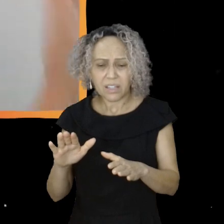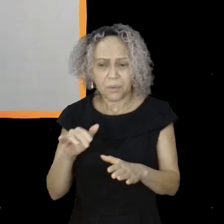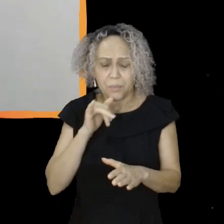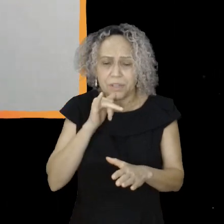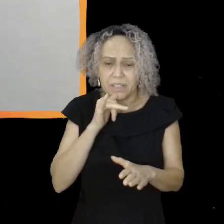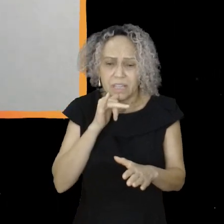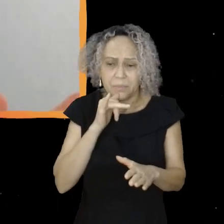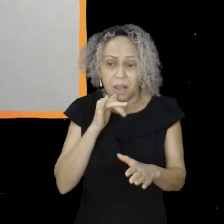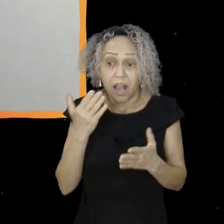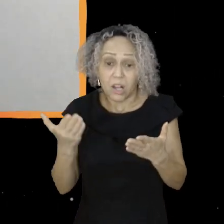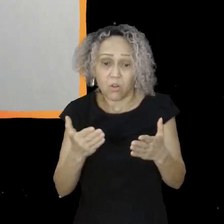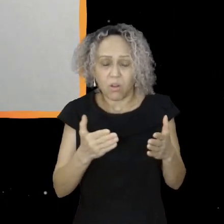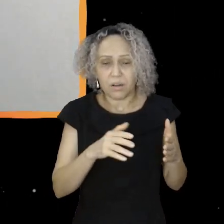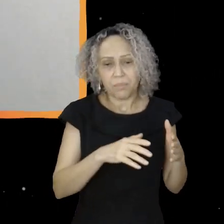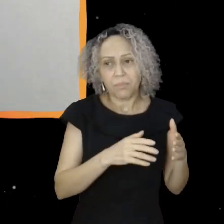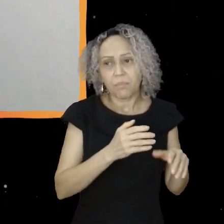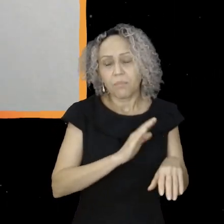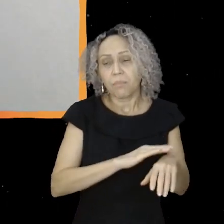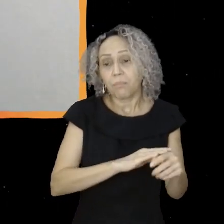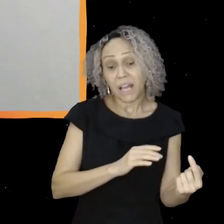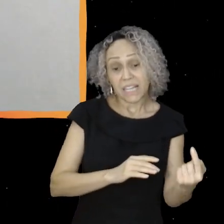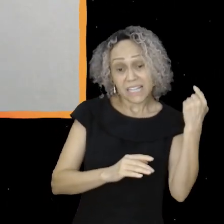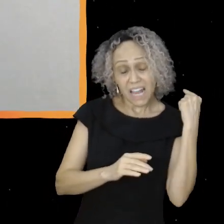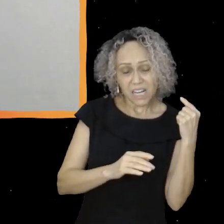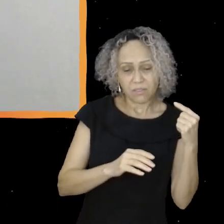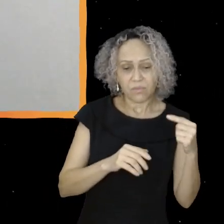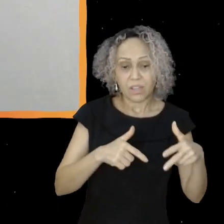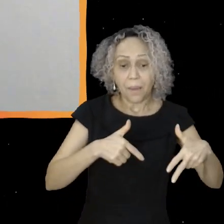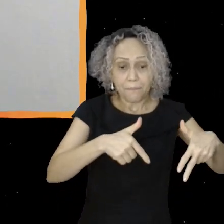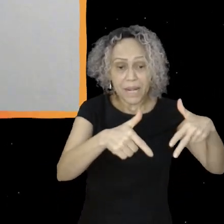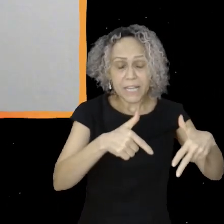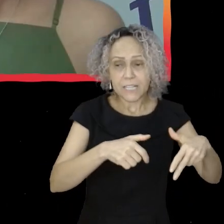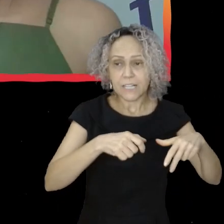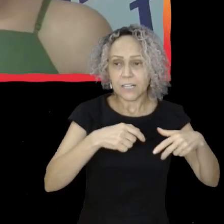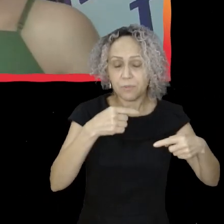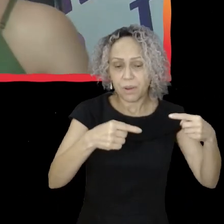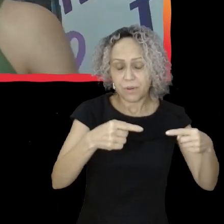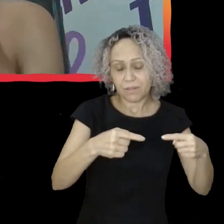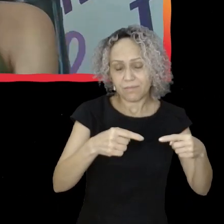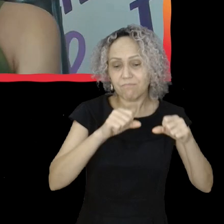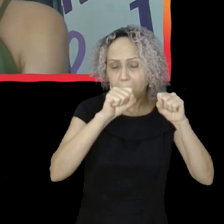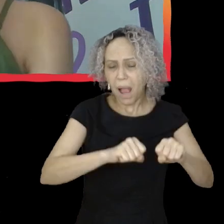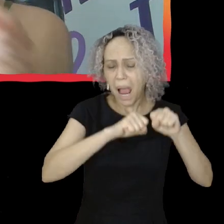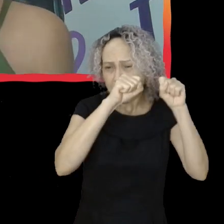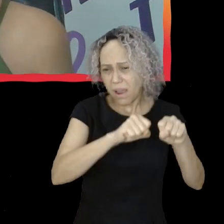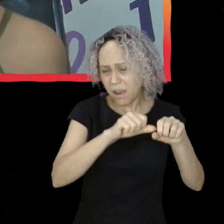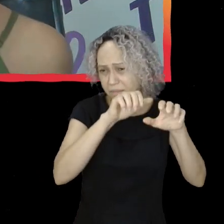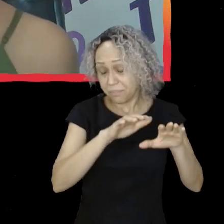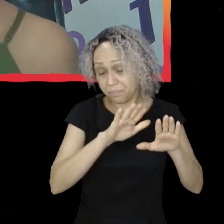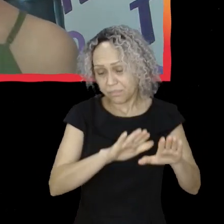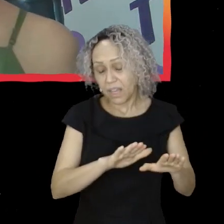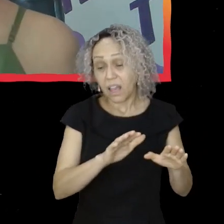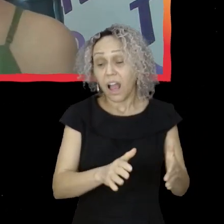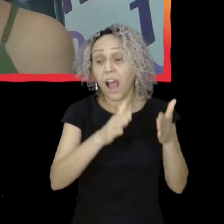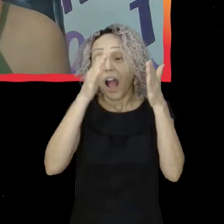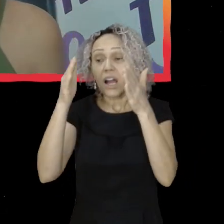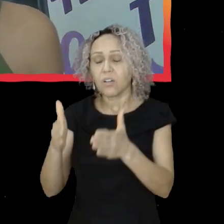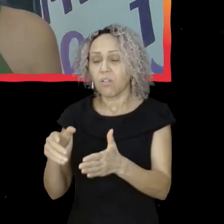esse papel como militante e nesse papel institucional de vereadora e de deputado. Olha, o militante é muito mais legal.